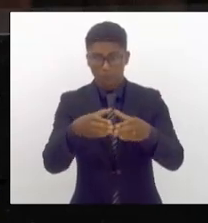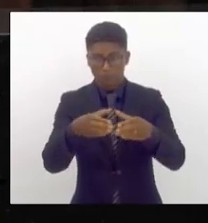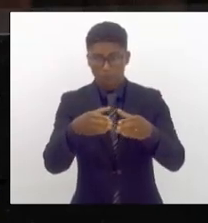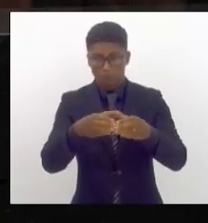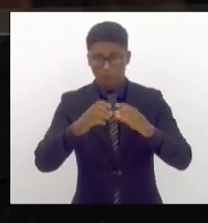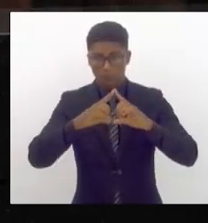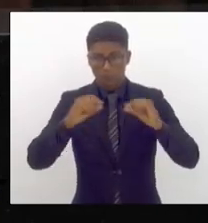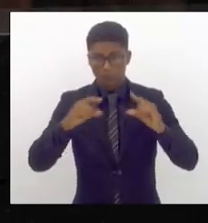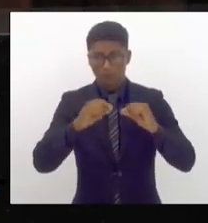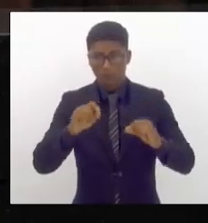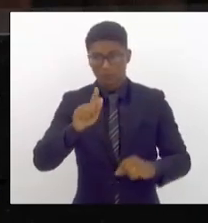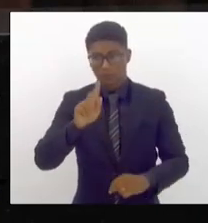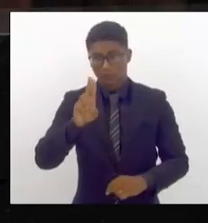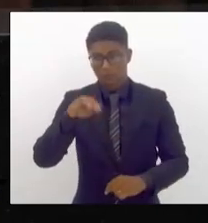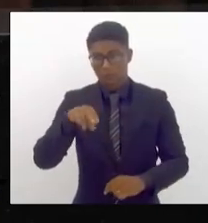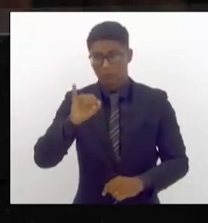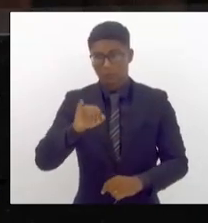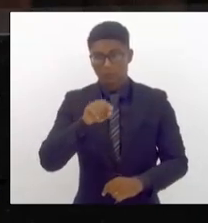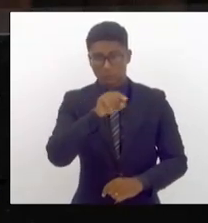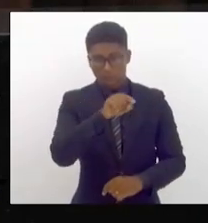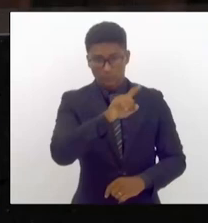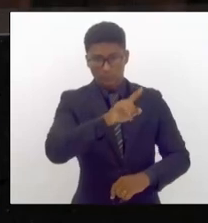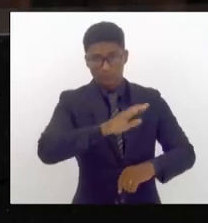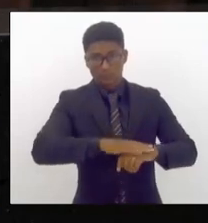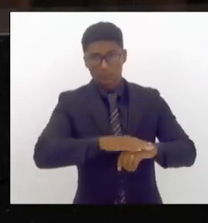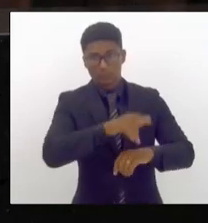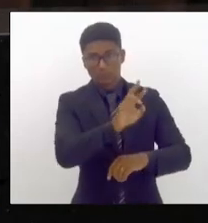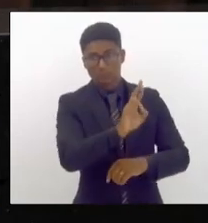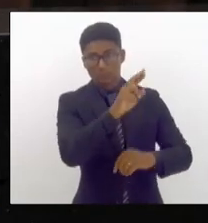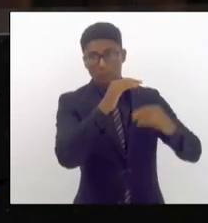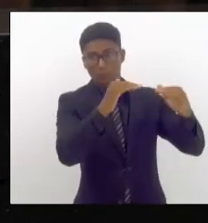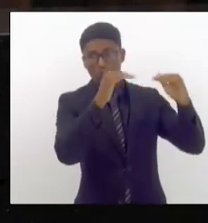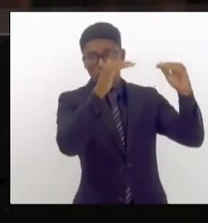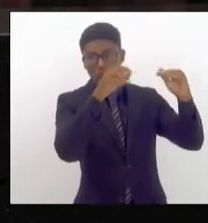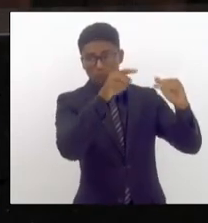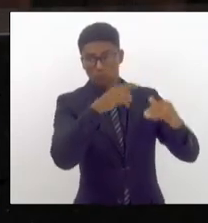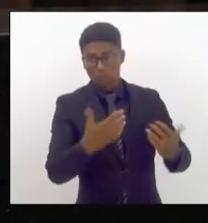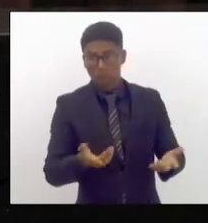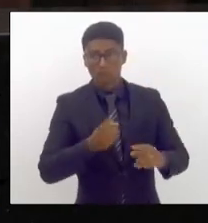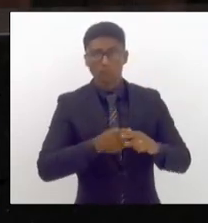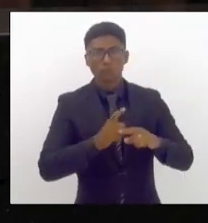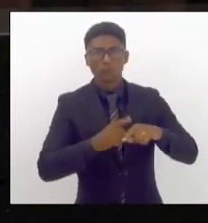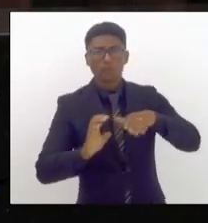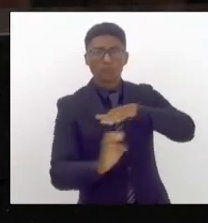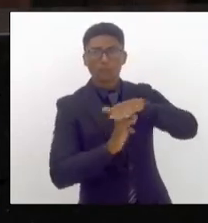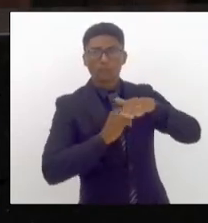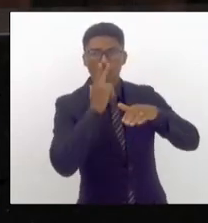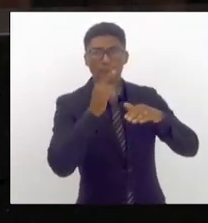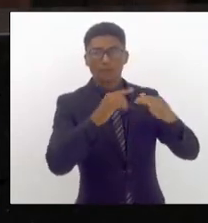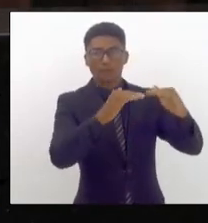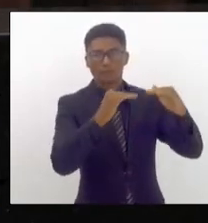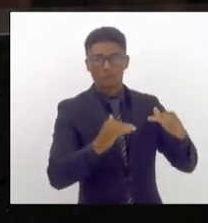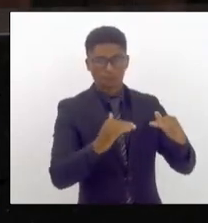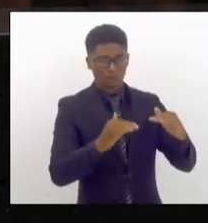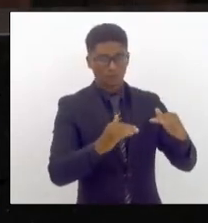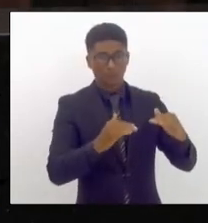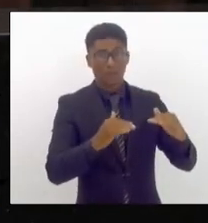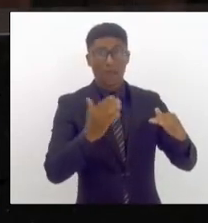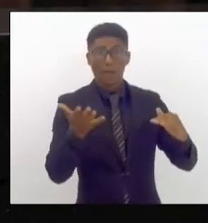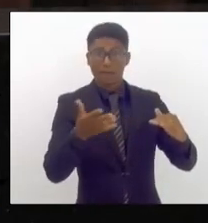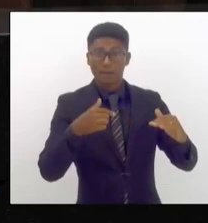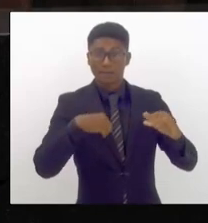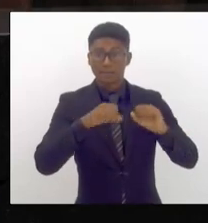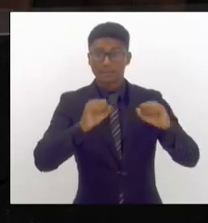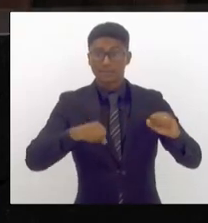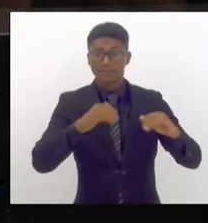que opera o sistema por cima da supervia que a supervia está por baixo que é a concessionária agora o